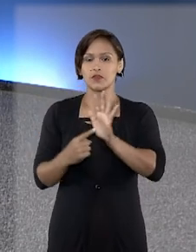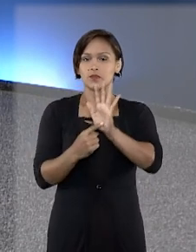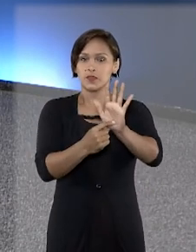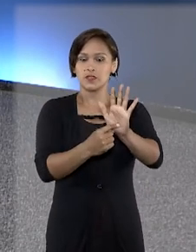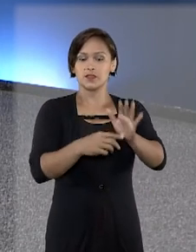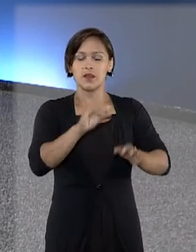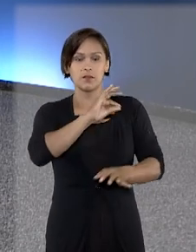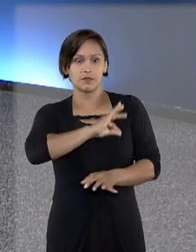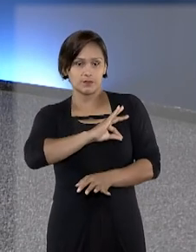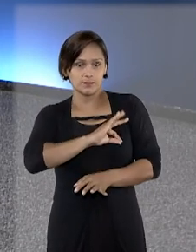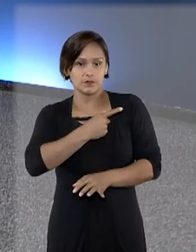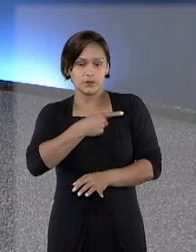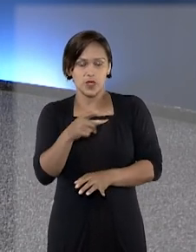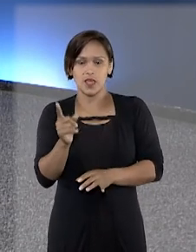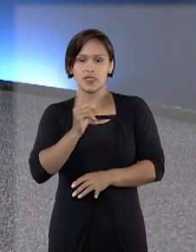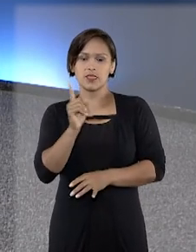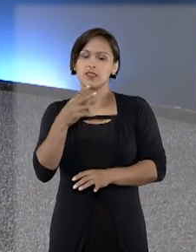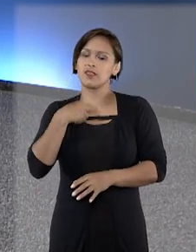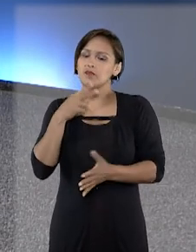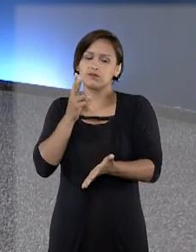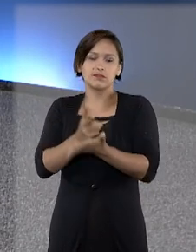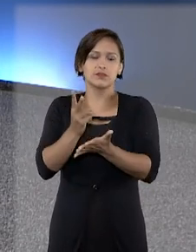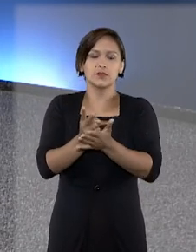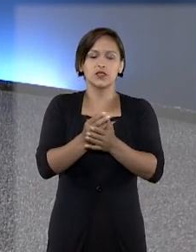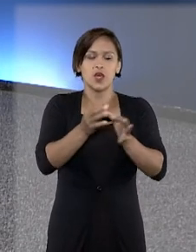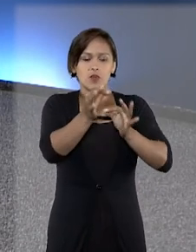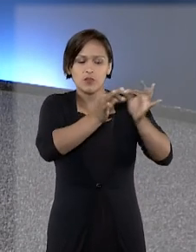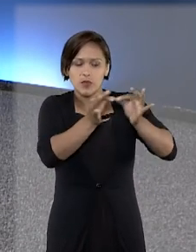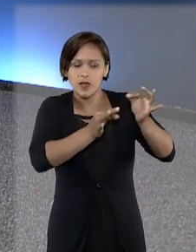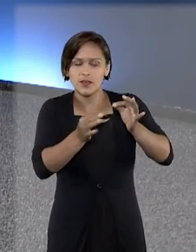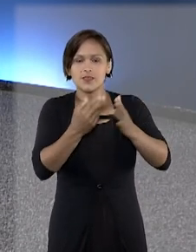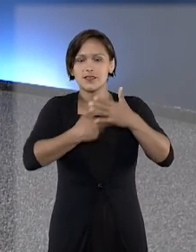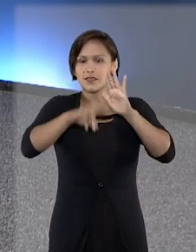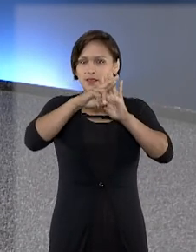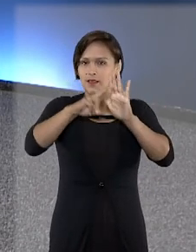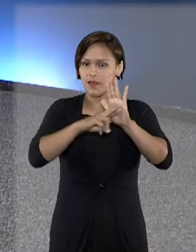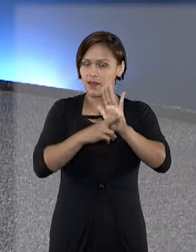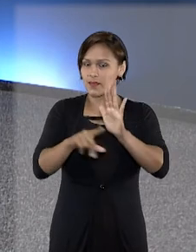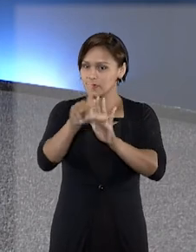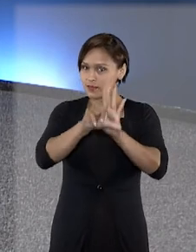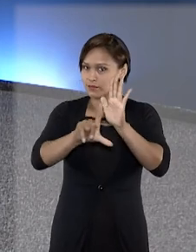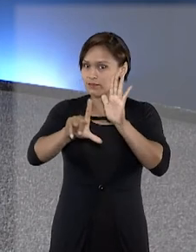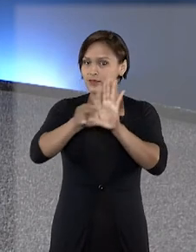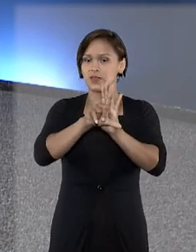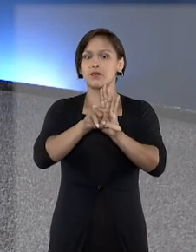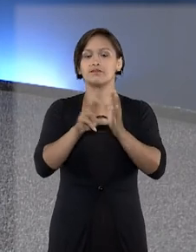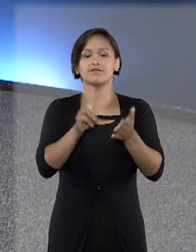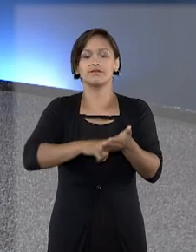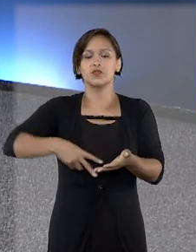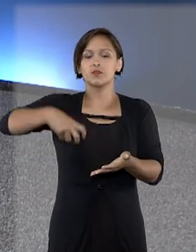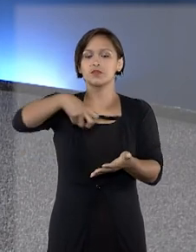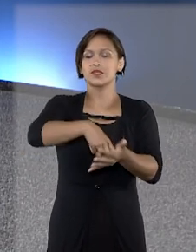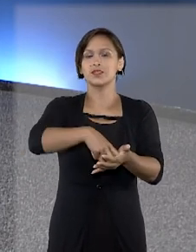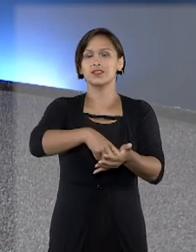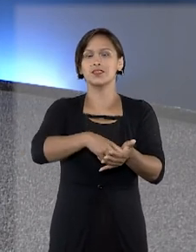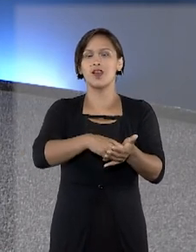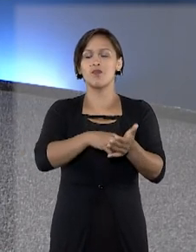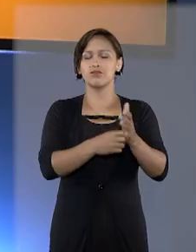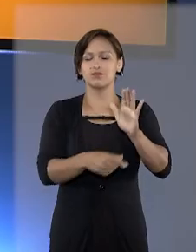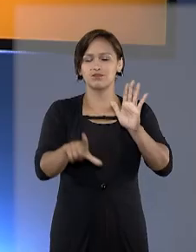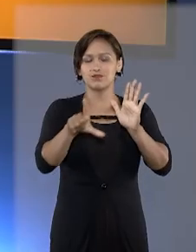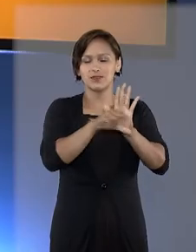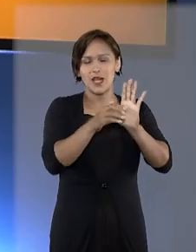apresentada pela polícia, que não seguiu o procedimento legal. O resultado foi uma prisão injusta.